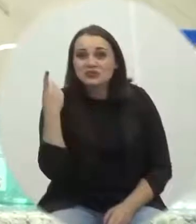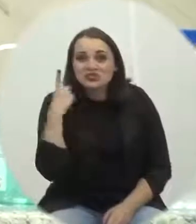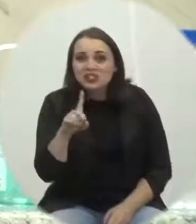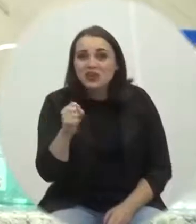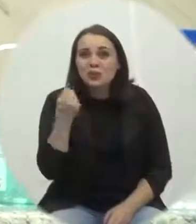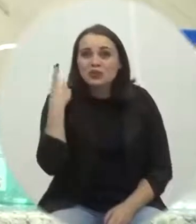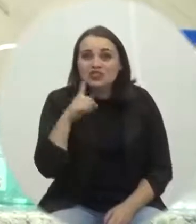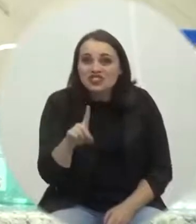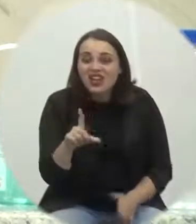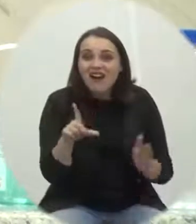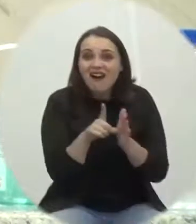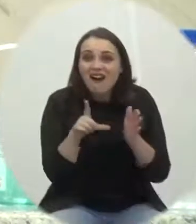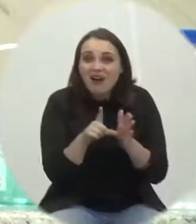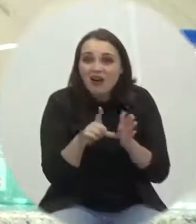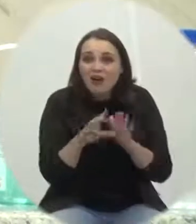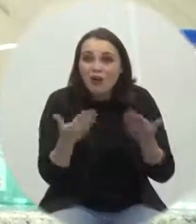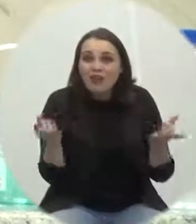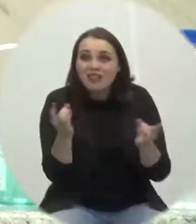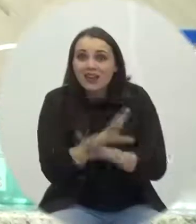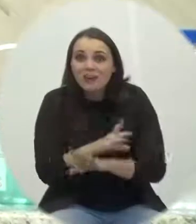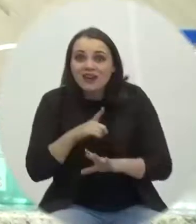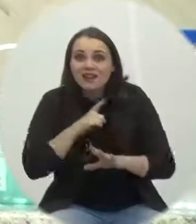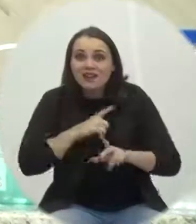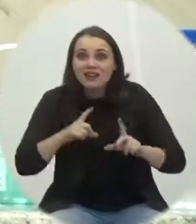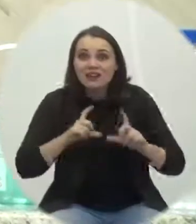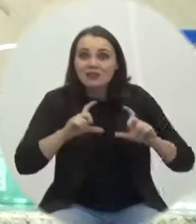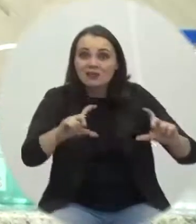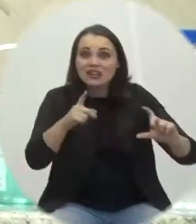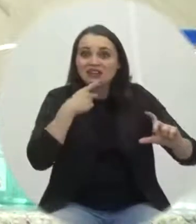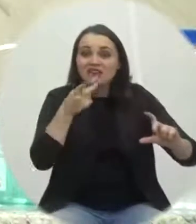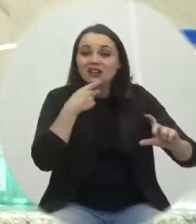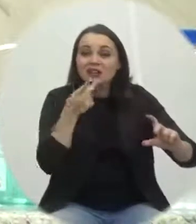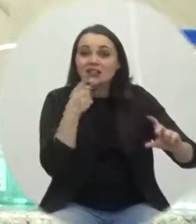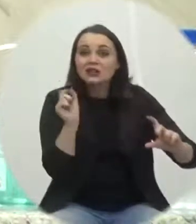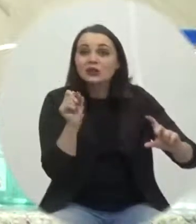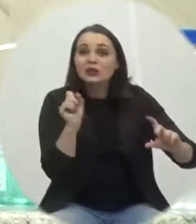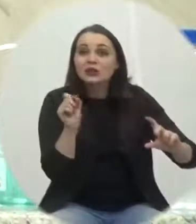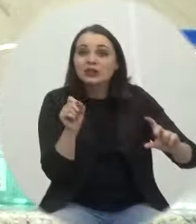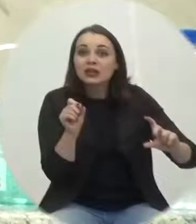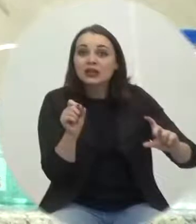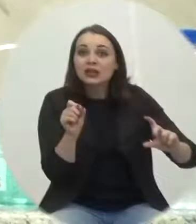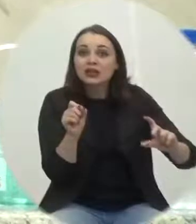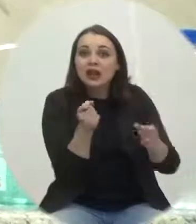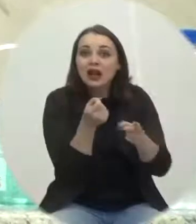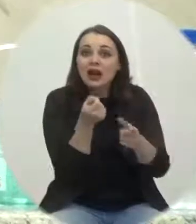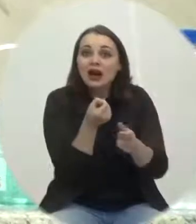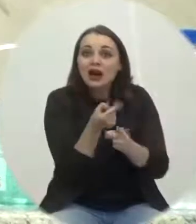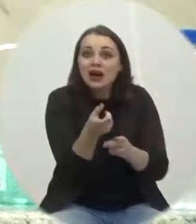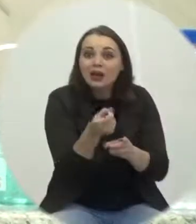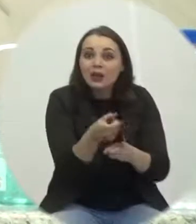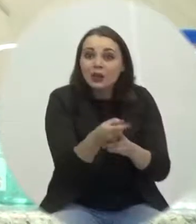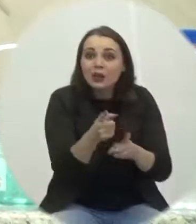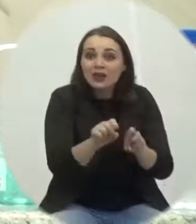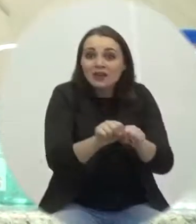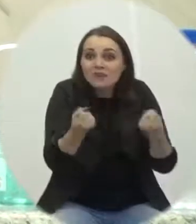o comércio, quando passar o lockdown, vai ter uma plaquinha no comércio, do comerciante. Aluga-se, quebrei.